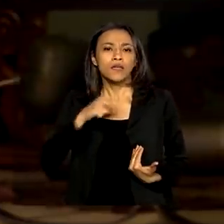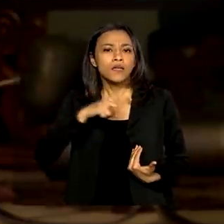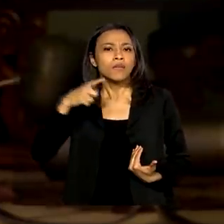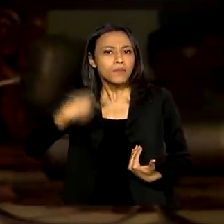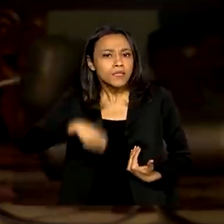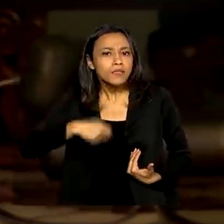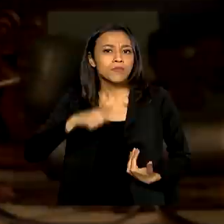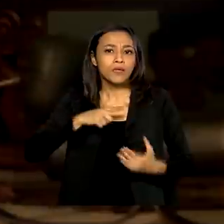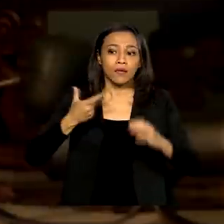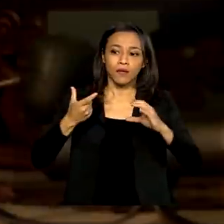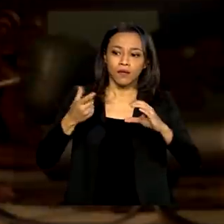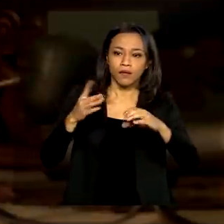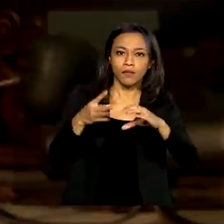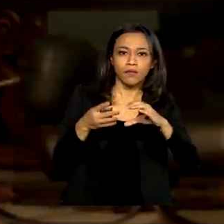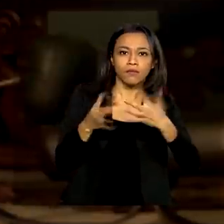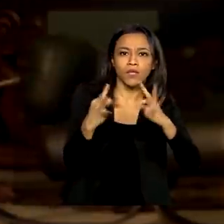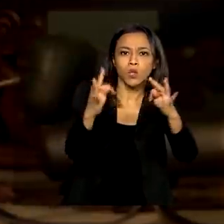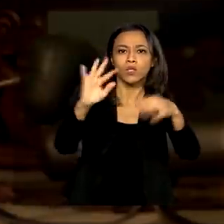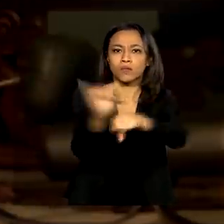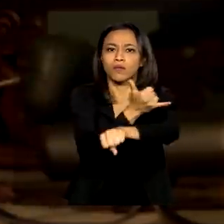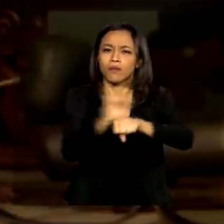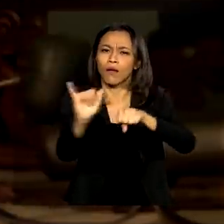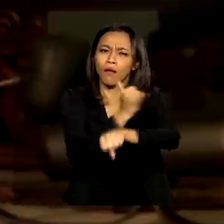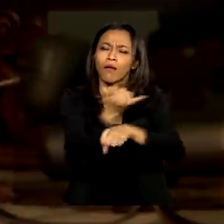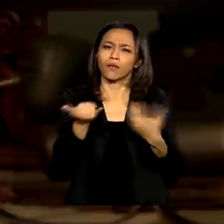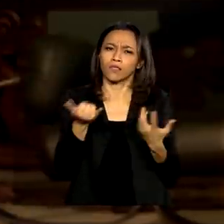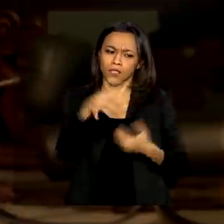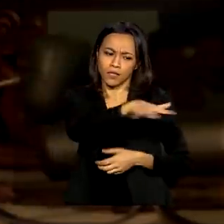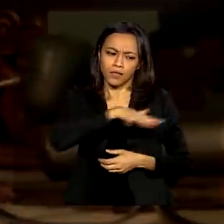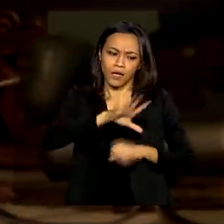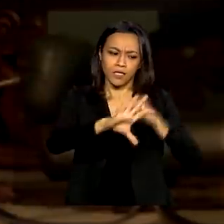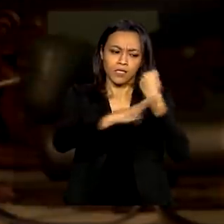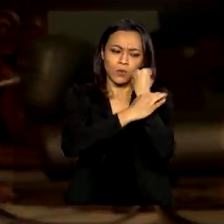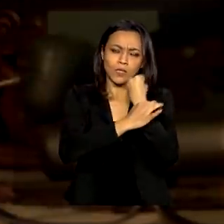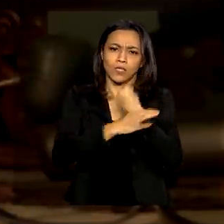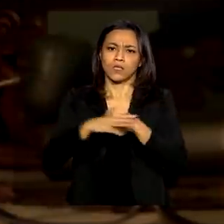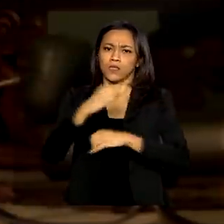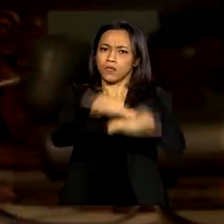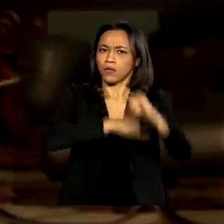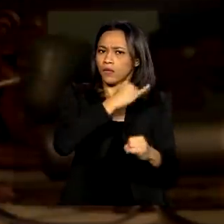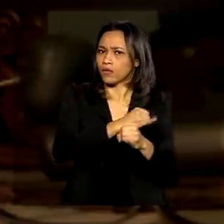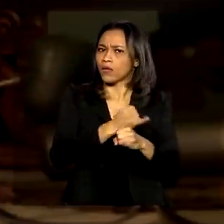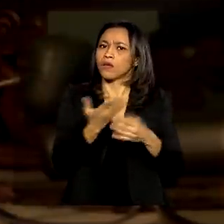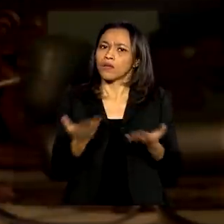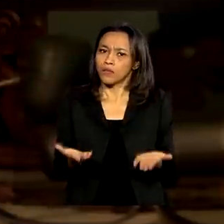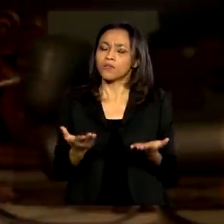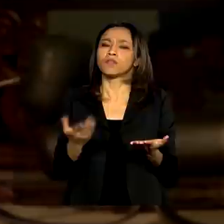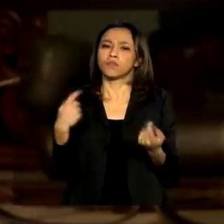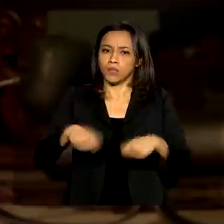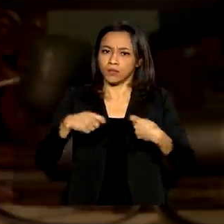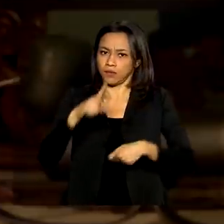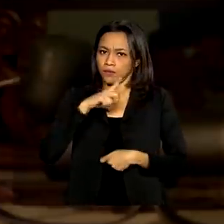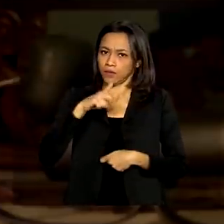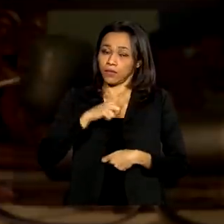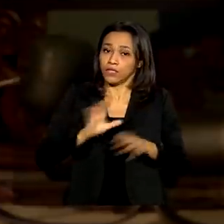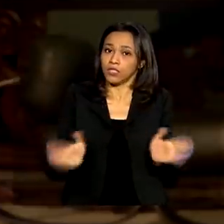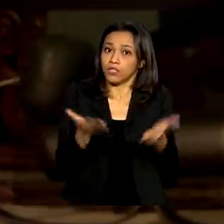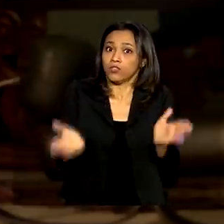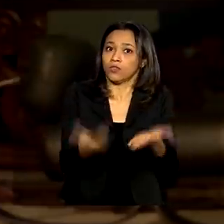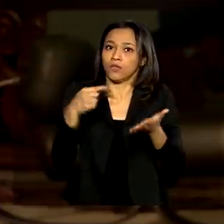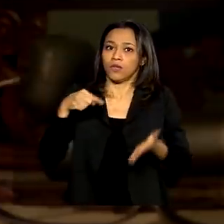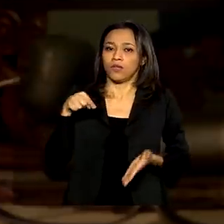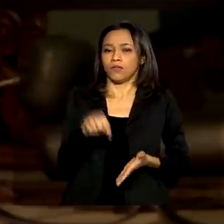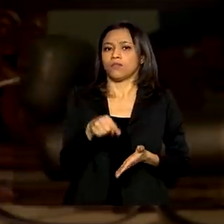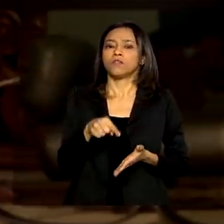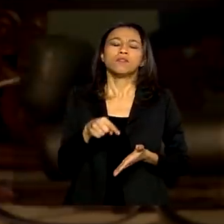tecnologias estratégicas, ou seja, parte espacial, nuclear e segurança cibernética, ou cibernética como um todo, incentivadas e